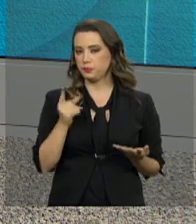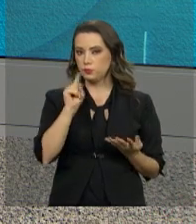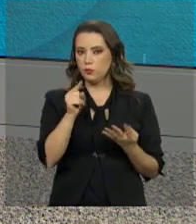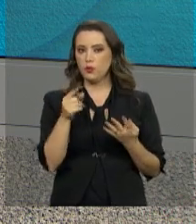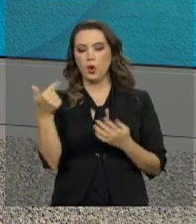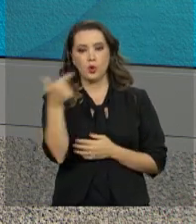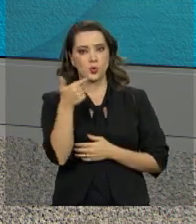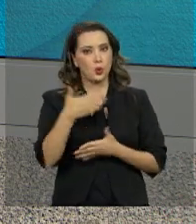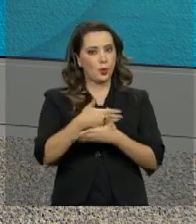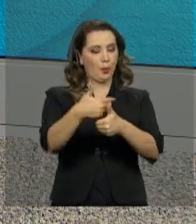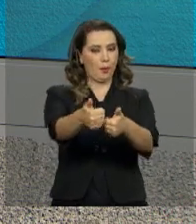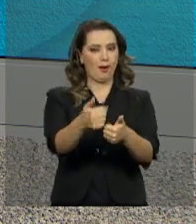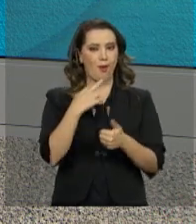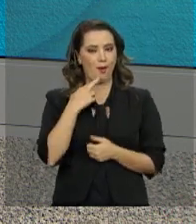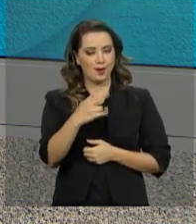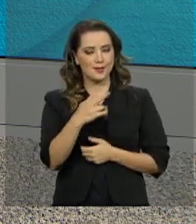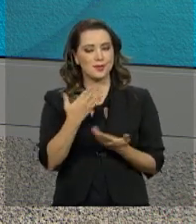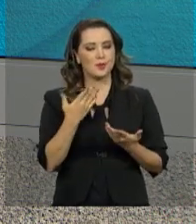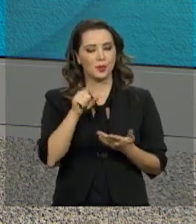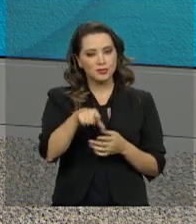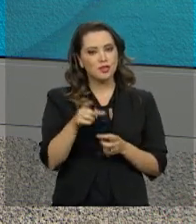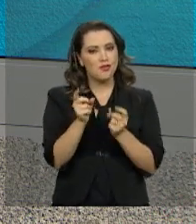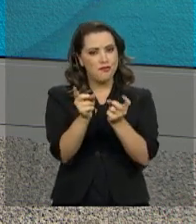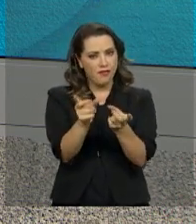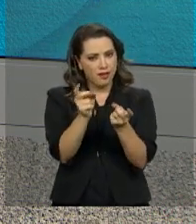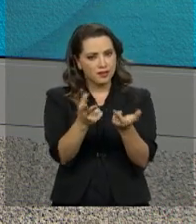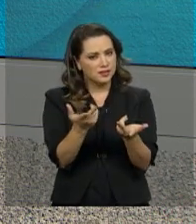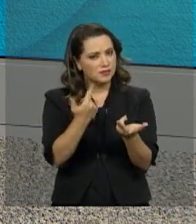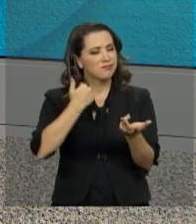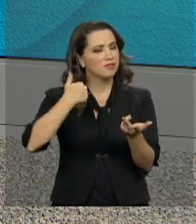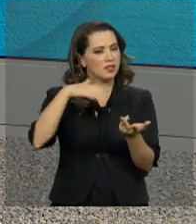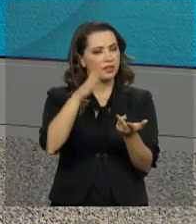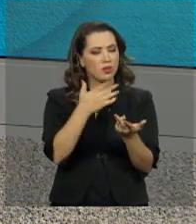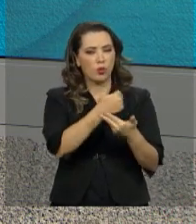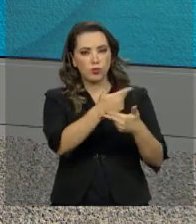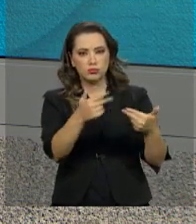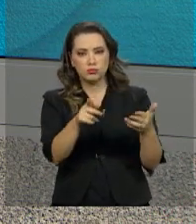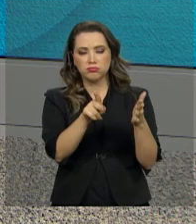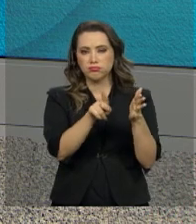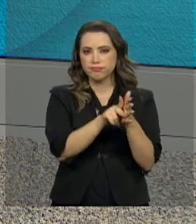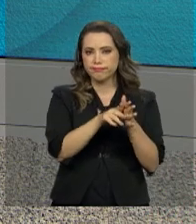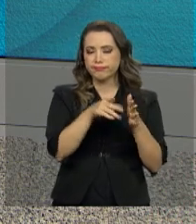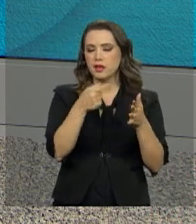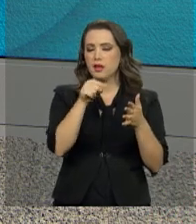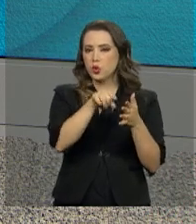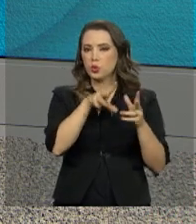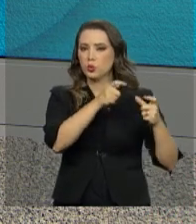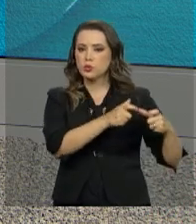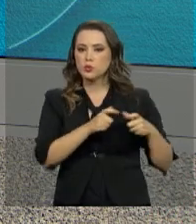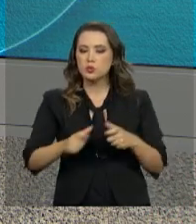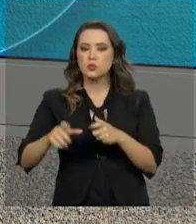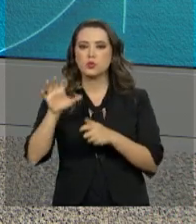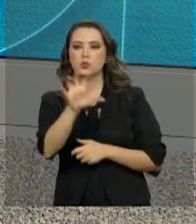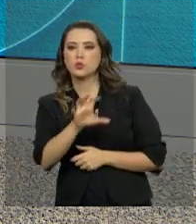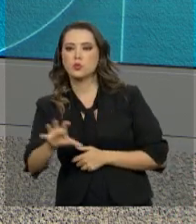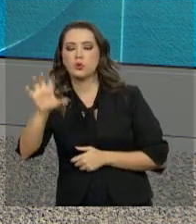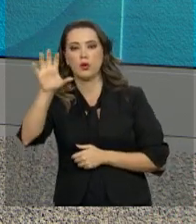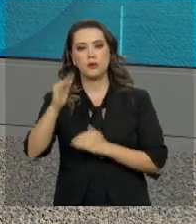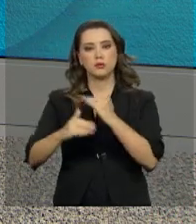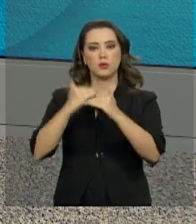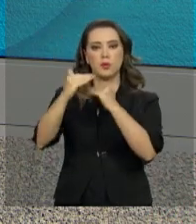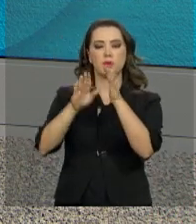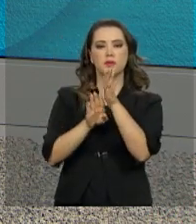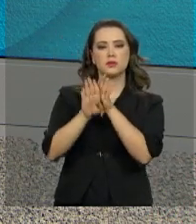segundo melhor resultado foi o do comércio, com destaque para o varejista. Todas as regiões registraram aumento na